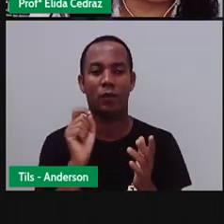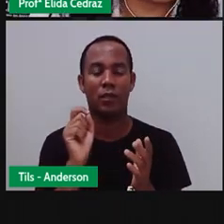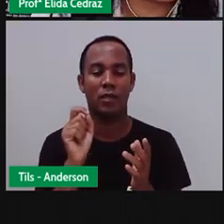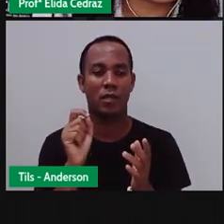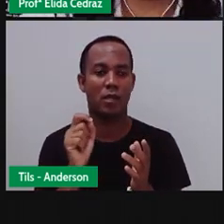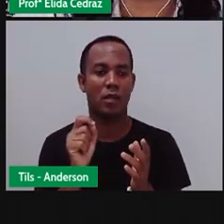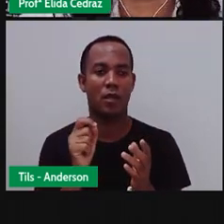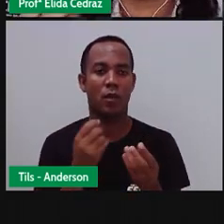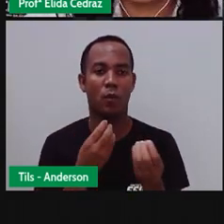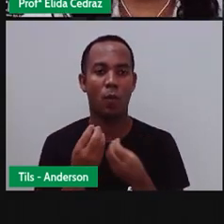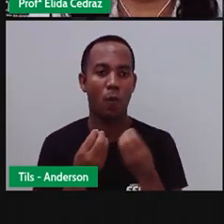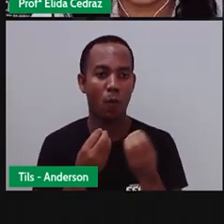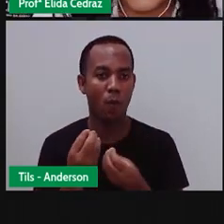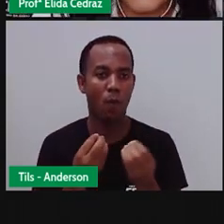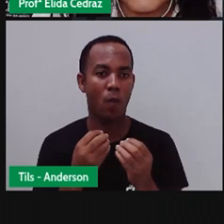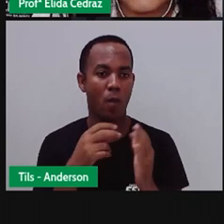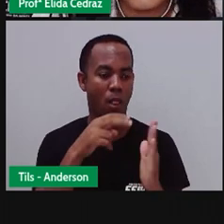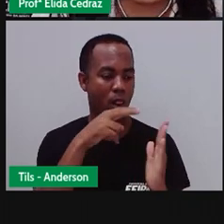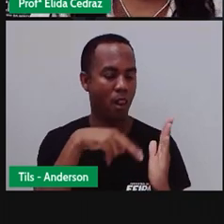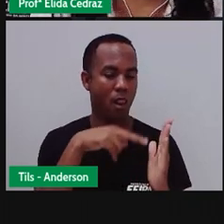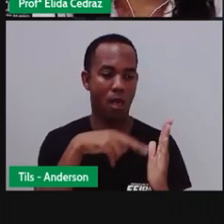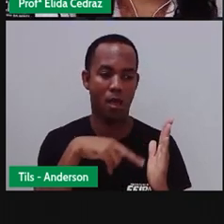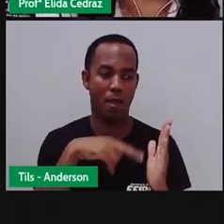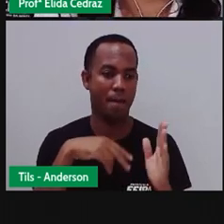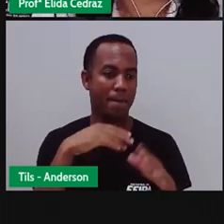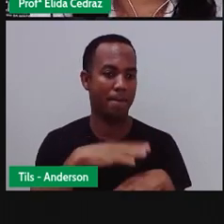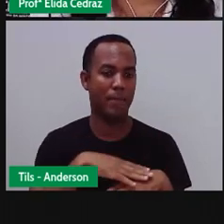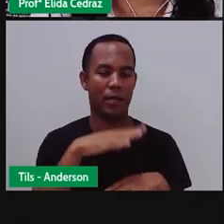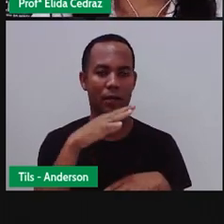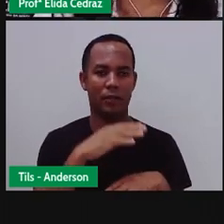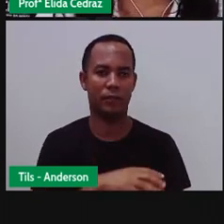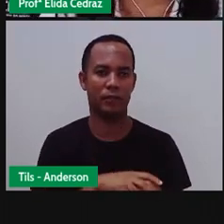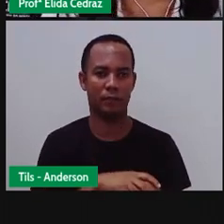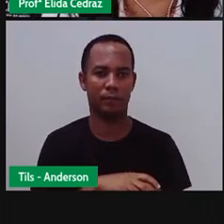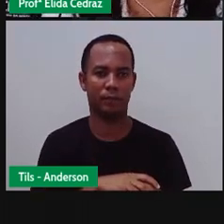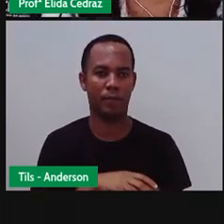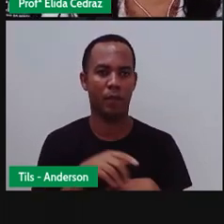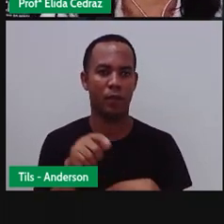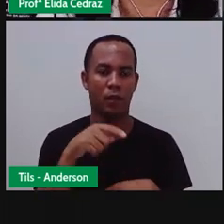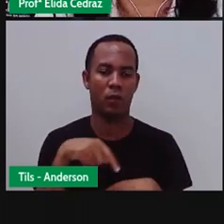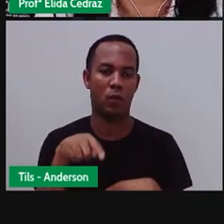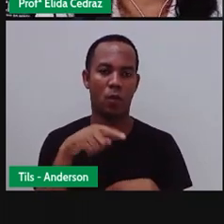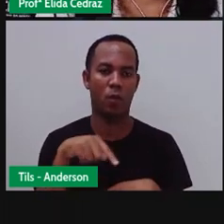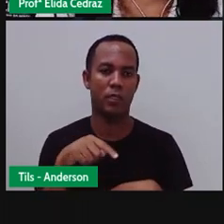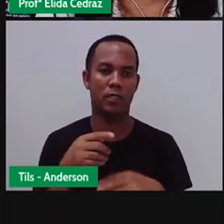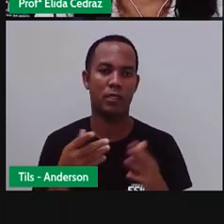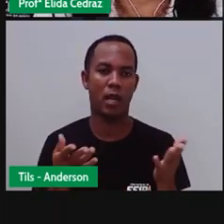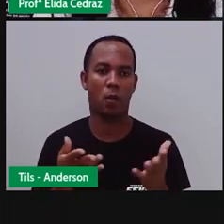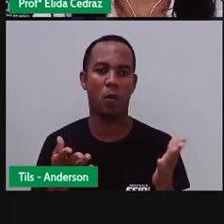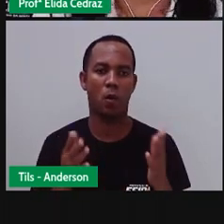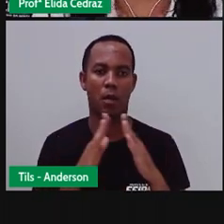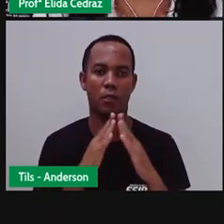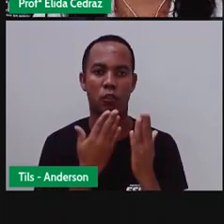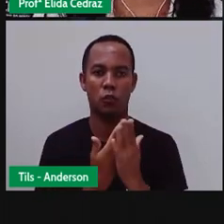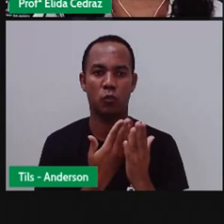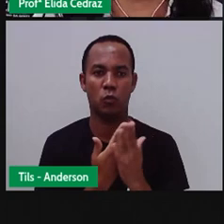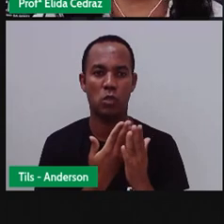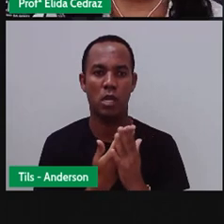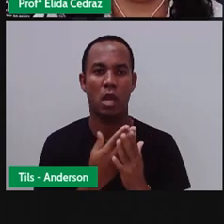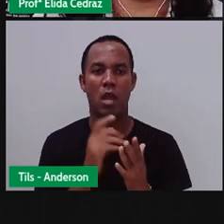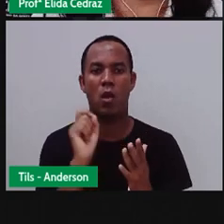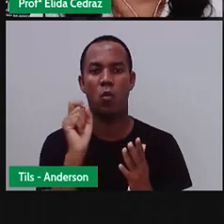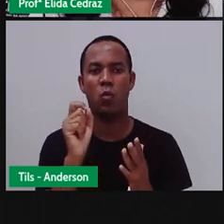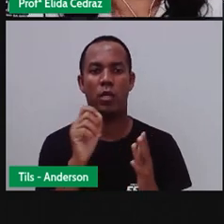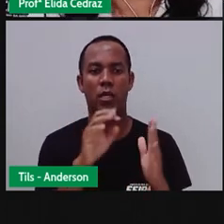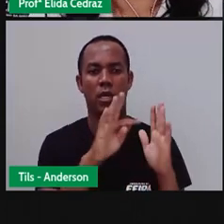vamos querer ler mais ainda. E um dos gêneros que nós vamos estudar agora nesse percurso são os